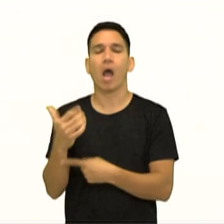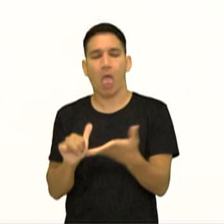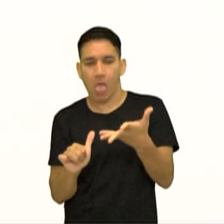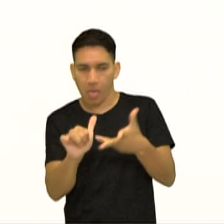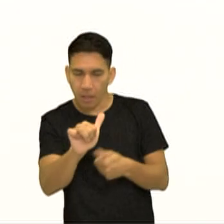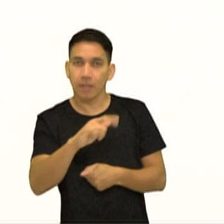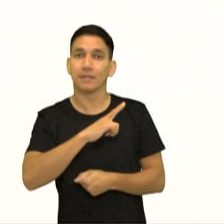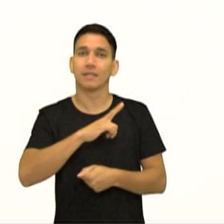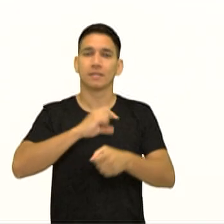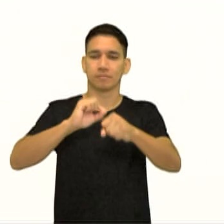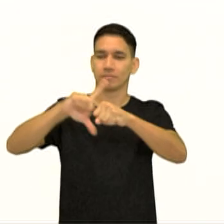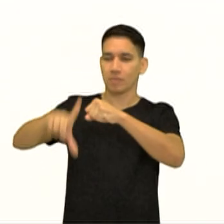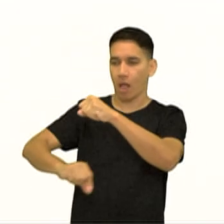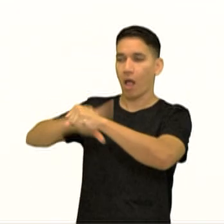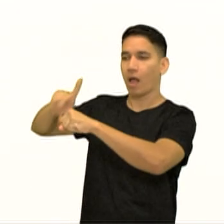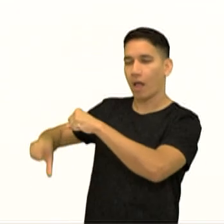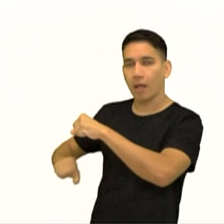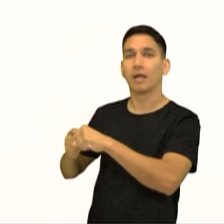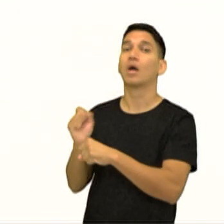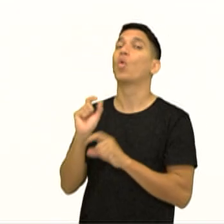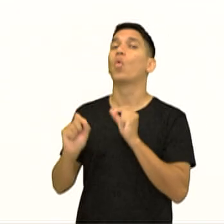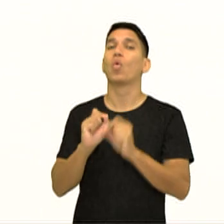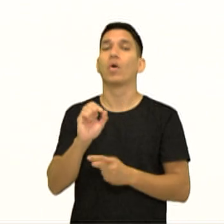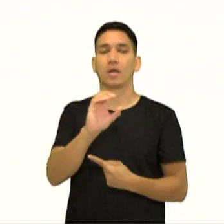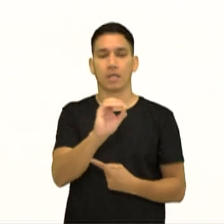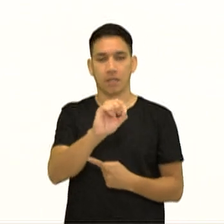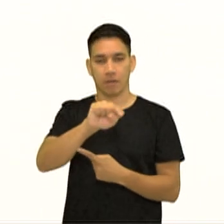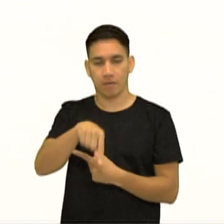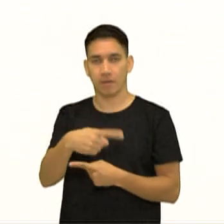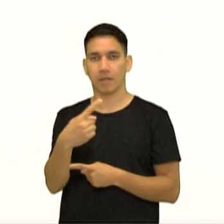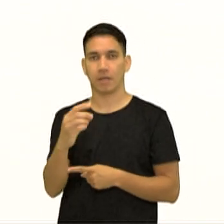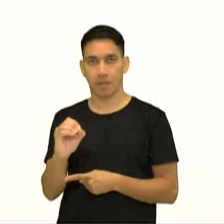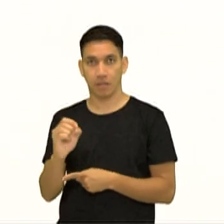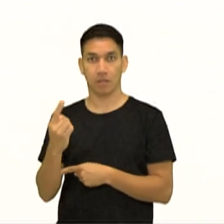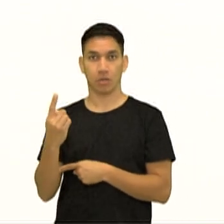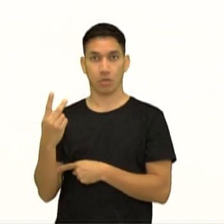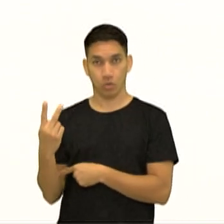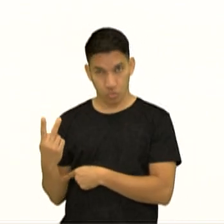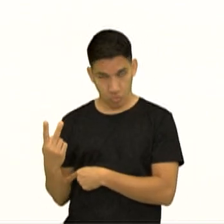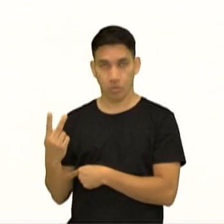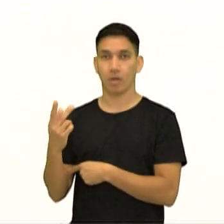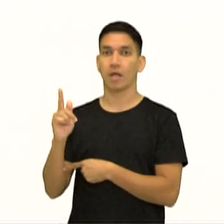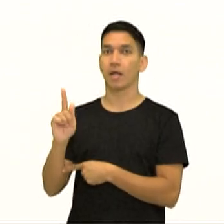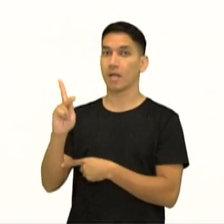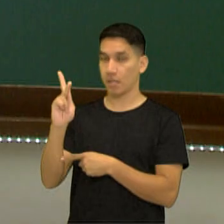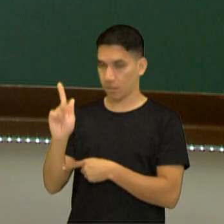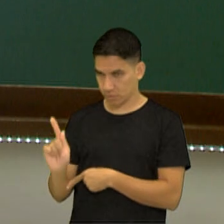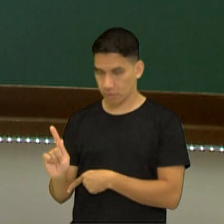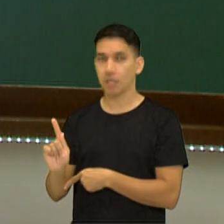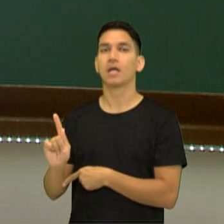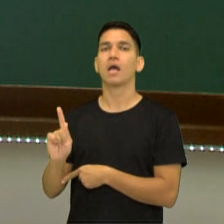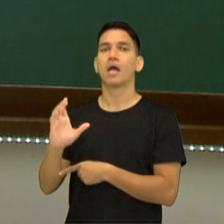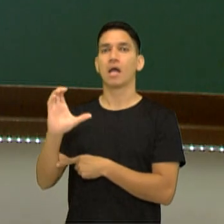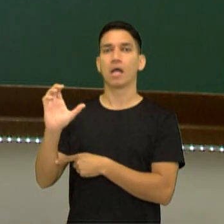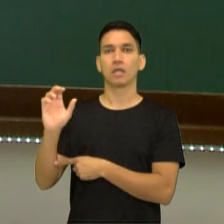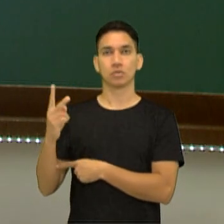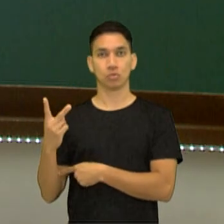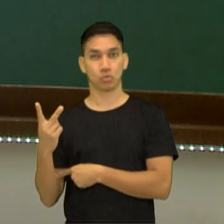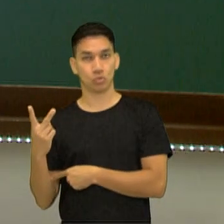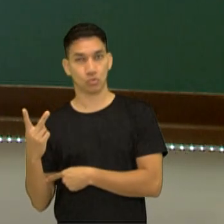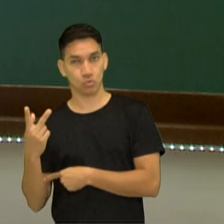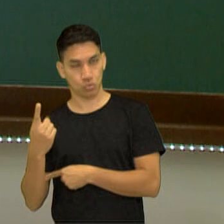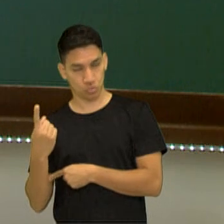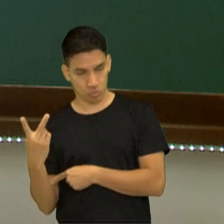quanto átomos existem em 0,012 kg de carbono 12. Então, o mol, ele não é uma unidade, ele é uma